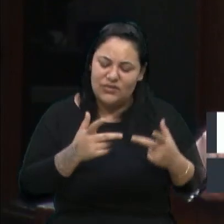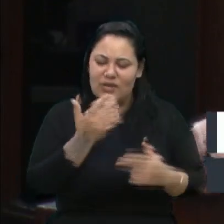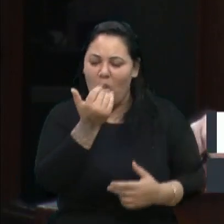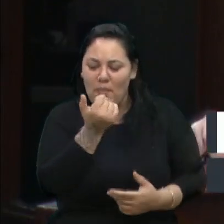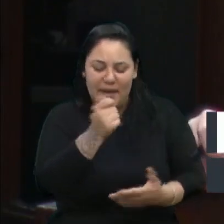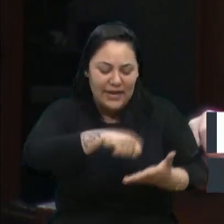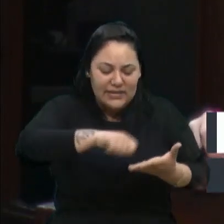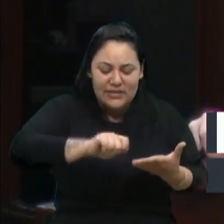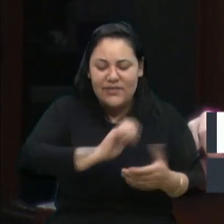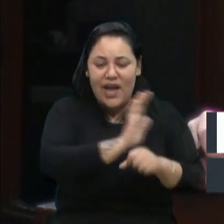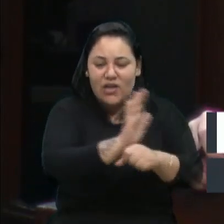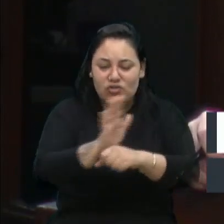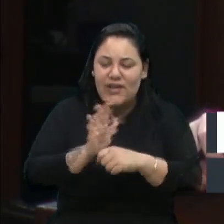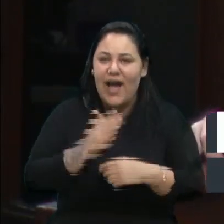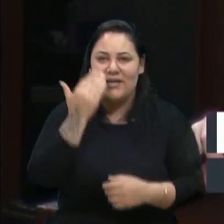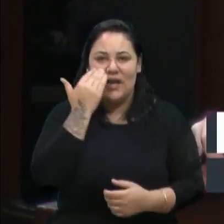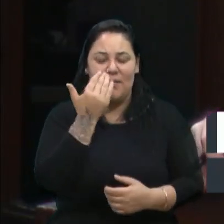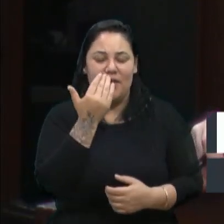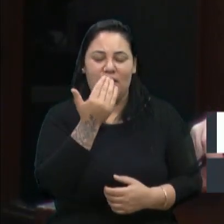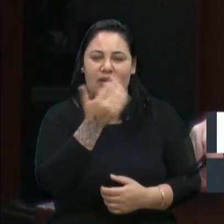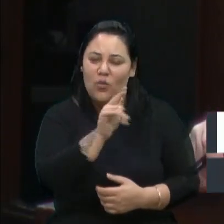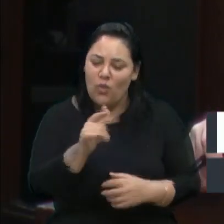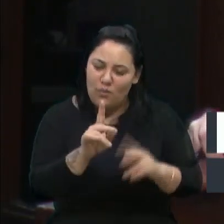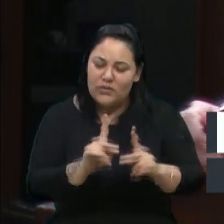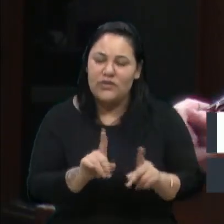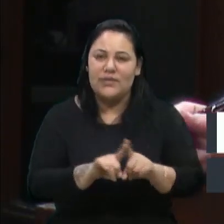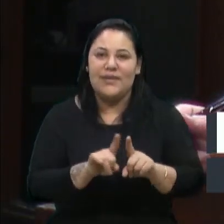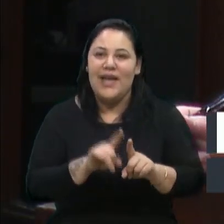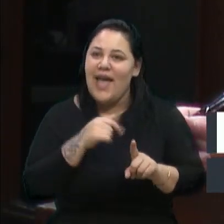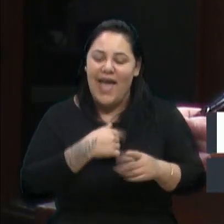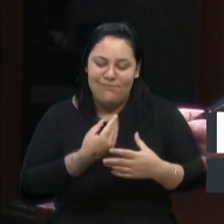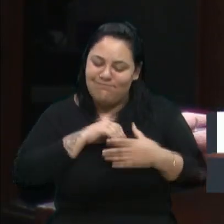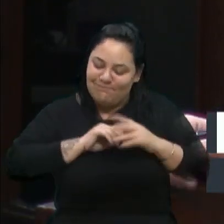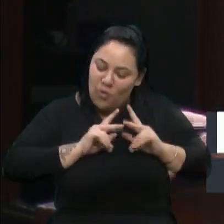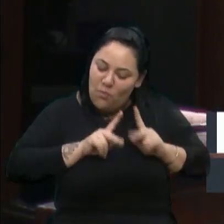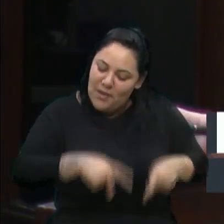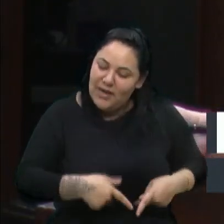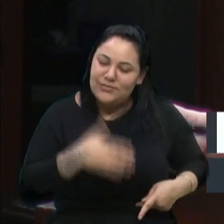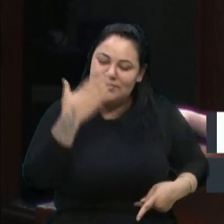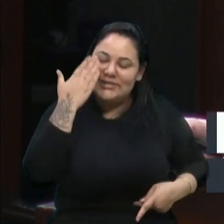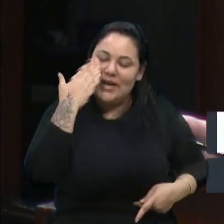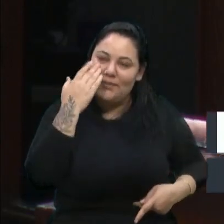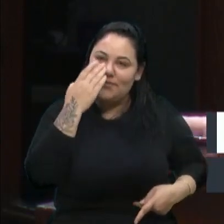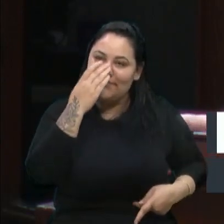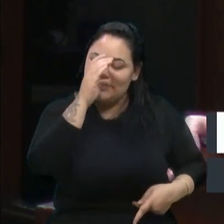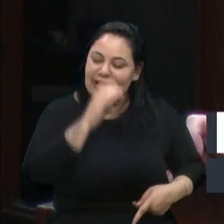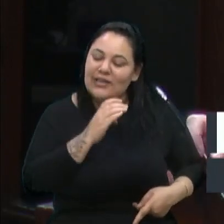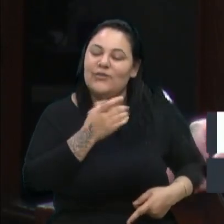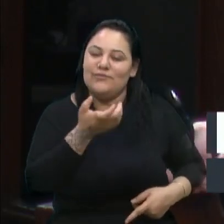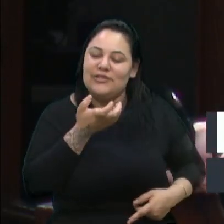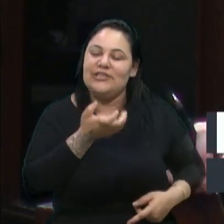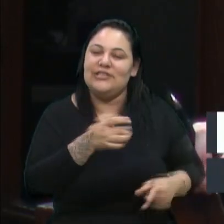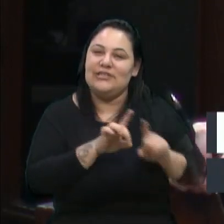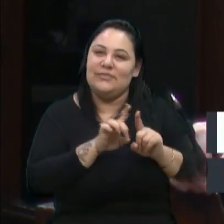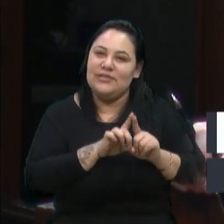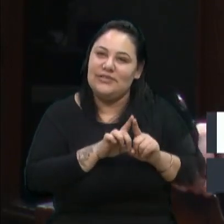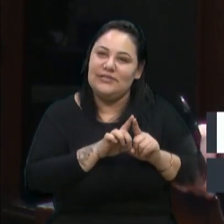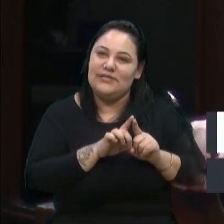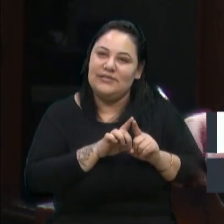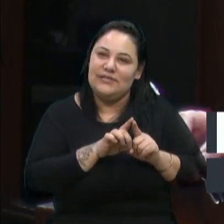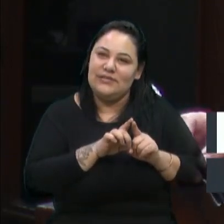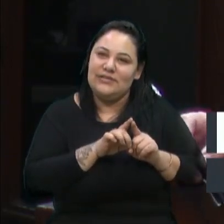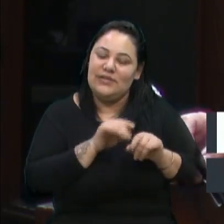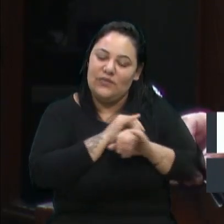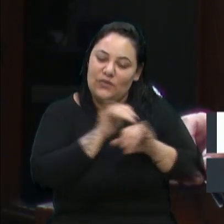enfim, ajudar os outros. É uma questão humanitária que eu gostaria, presidente, de passar aqui a